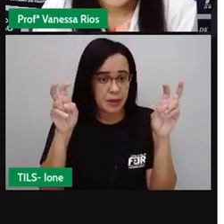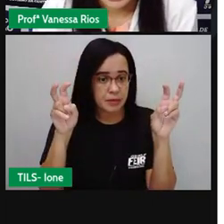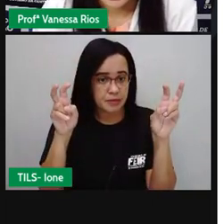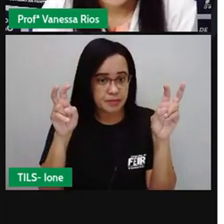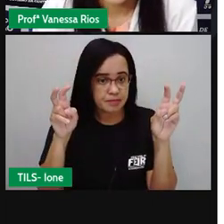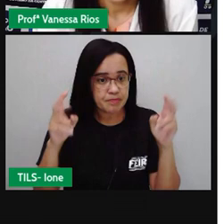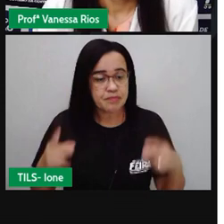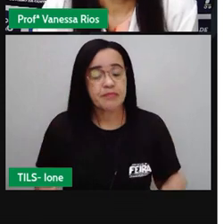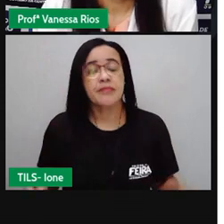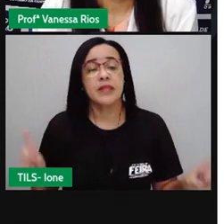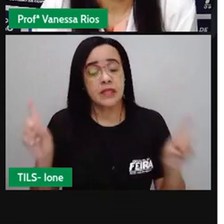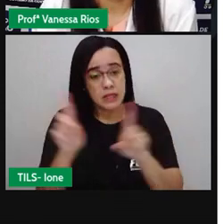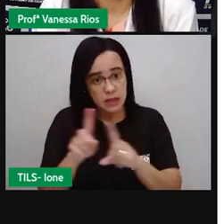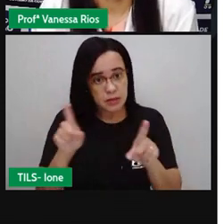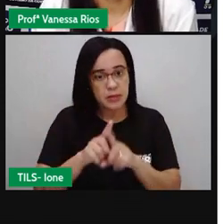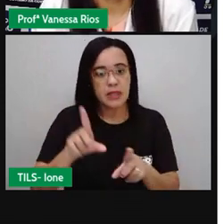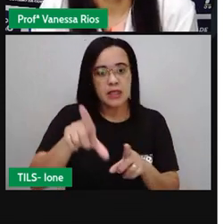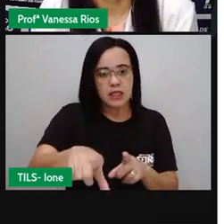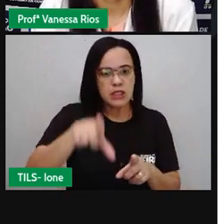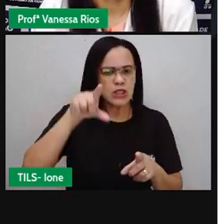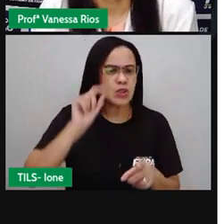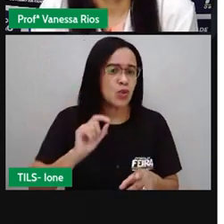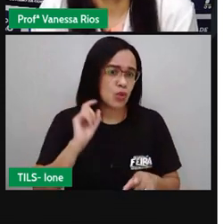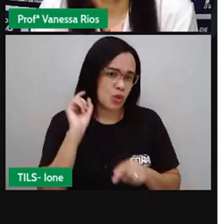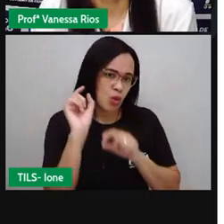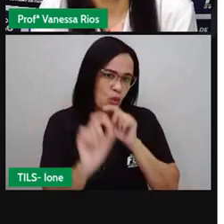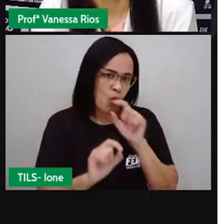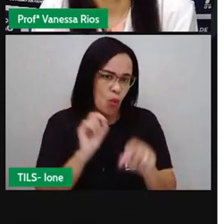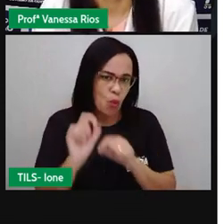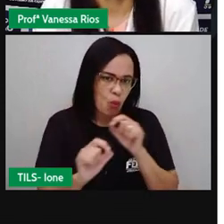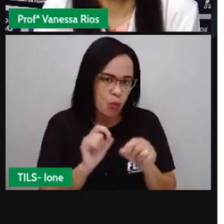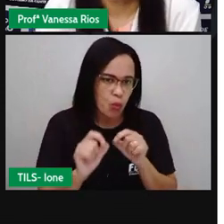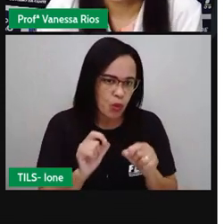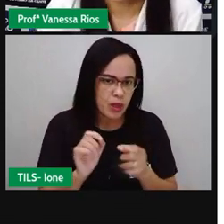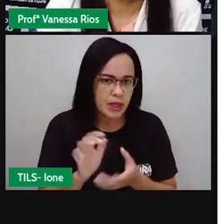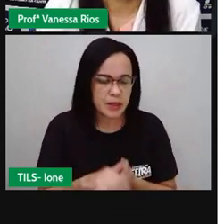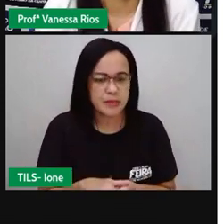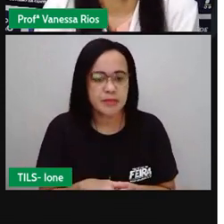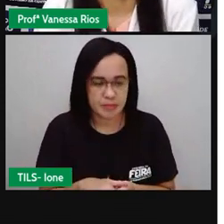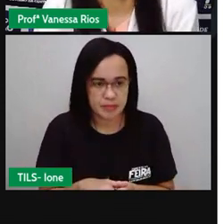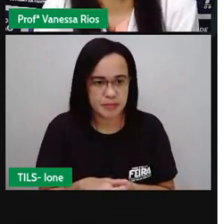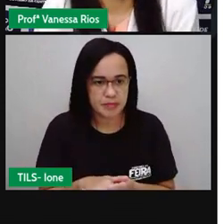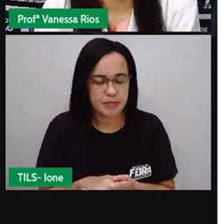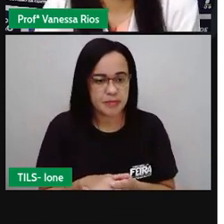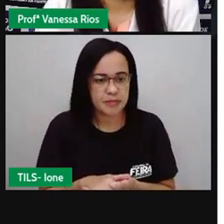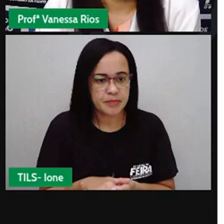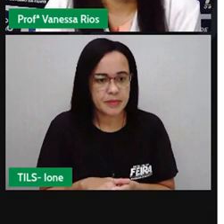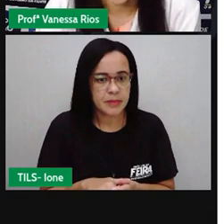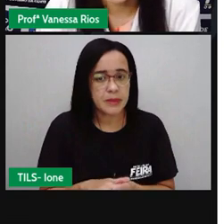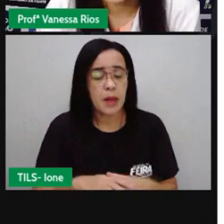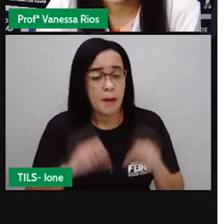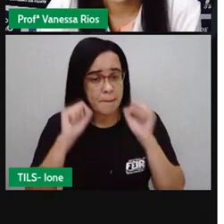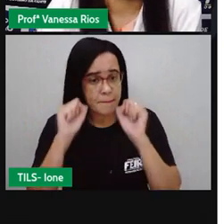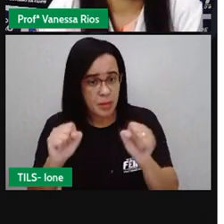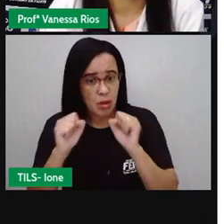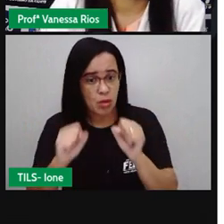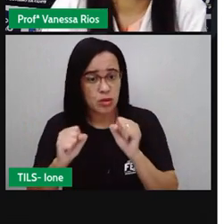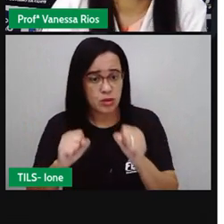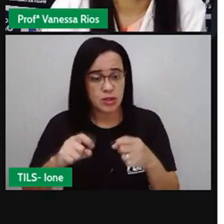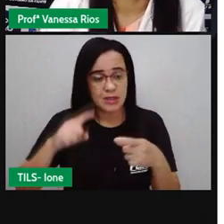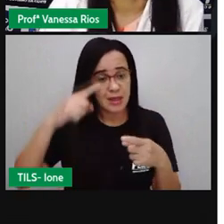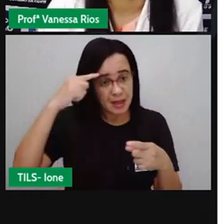para seu texto porque a gente já viu aí que a crônica é um texto híbrido né que pode aí ter várias formas de